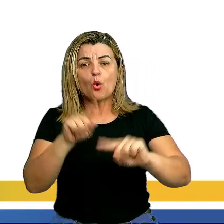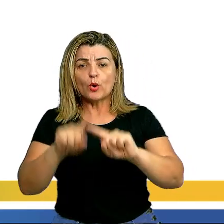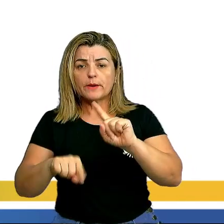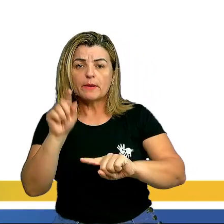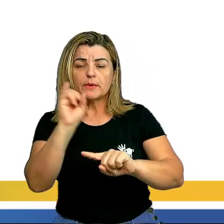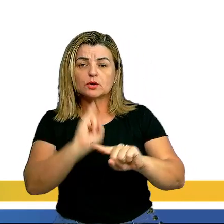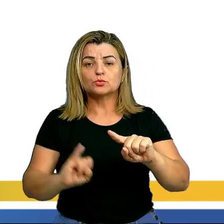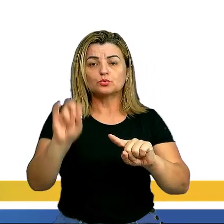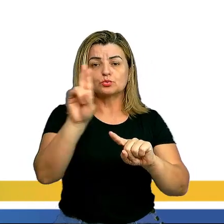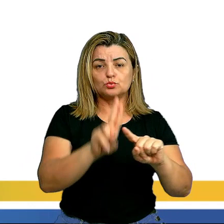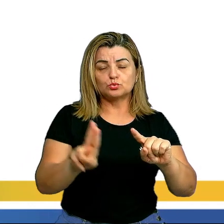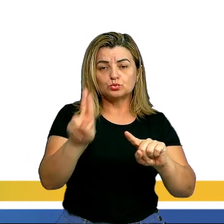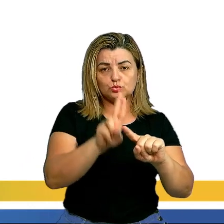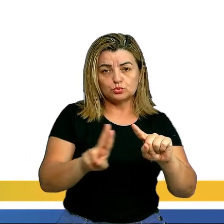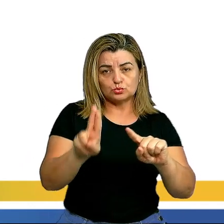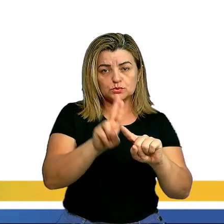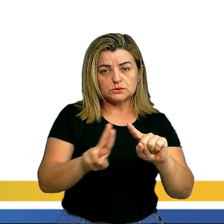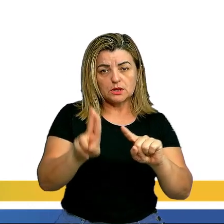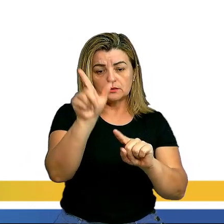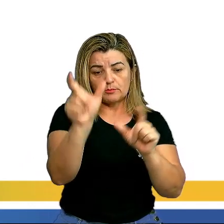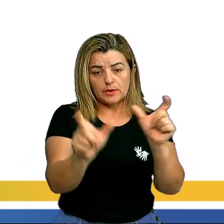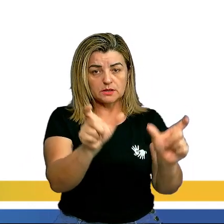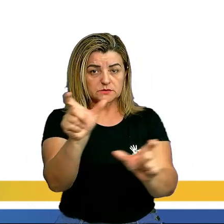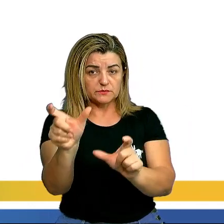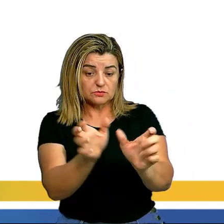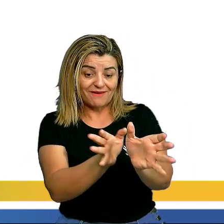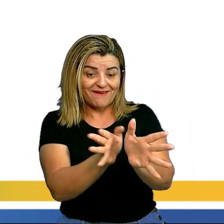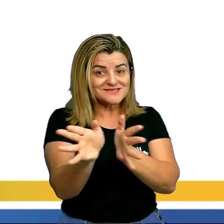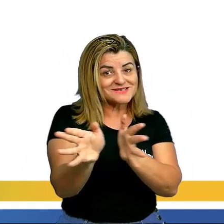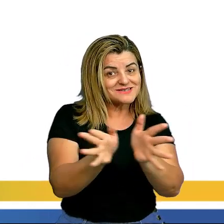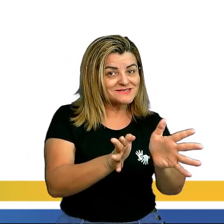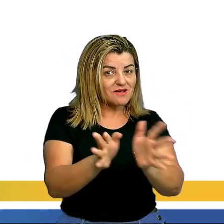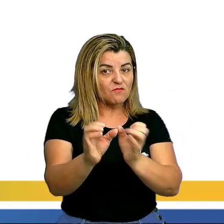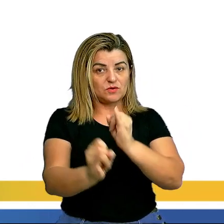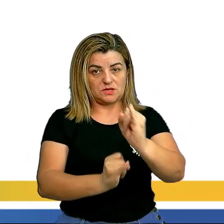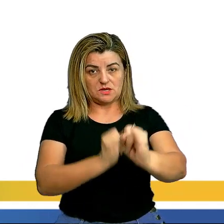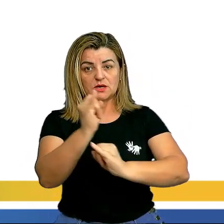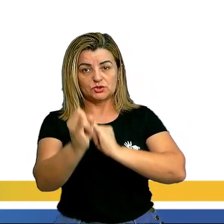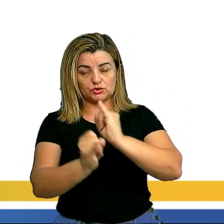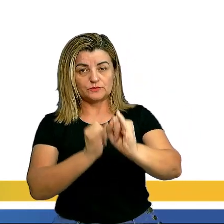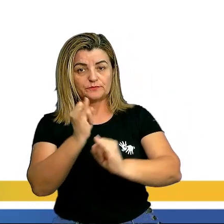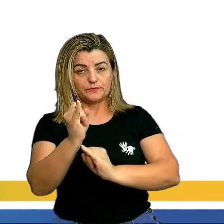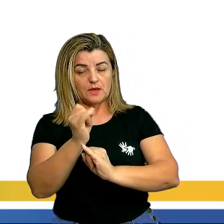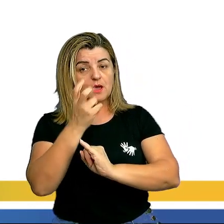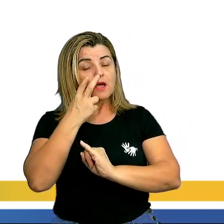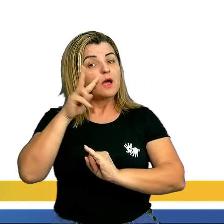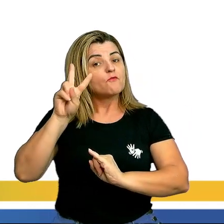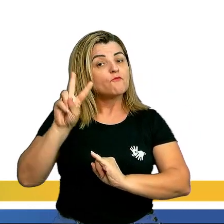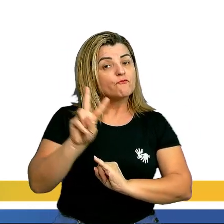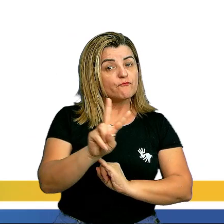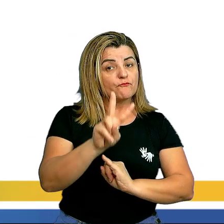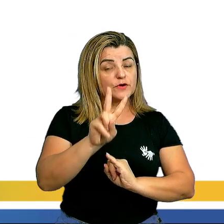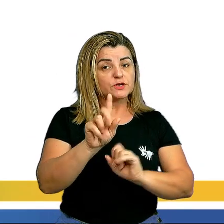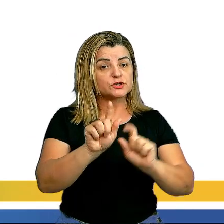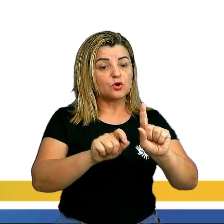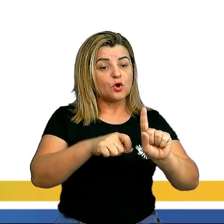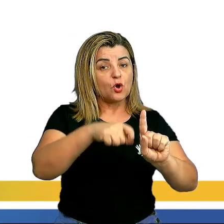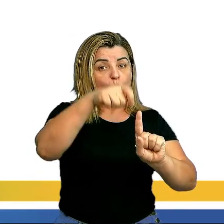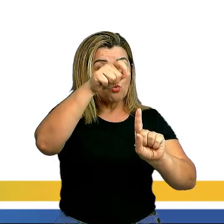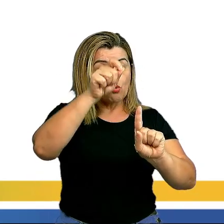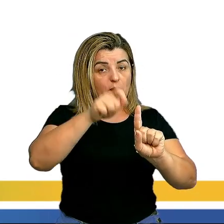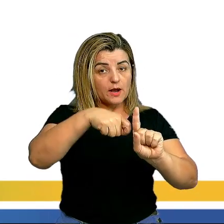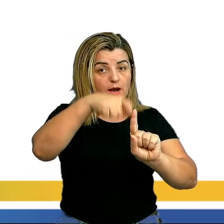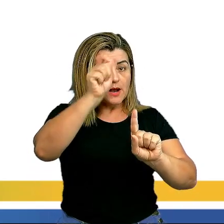utilizado pelas pessoas que acessavam a rede. Veja o gráfico abaixo